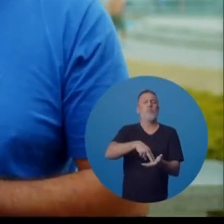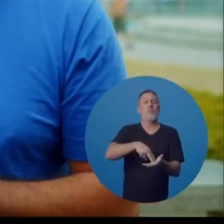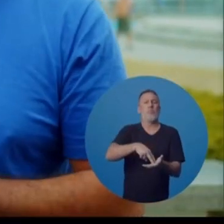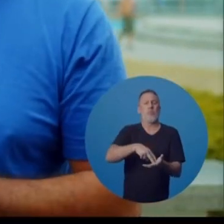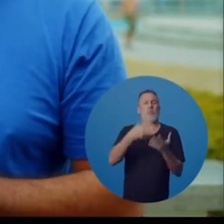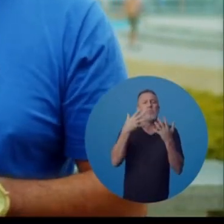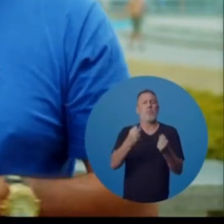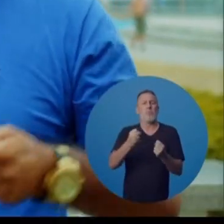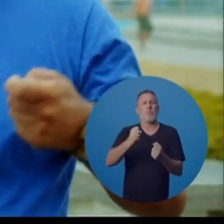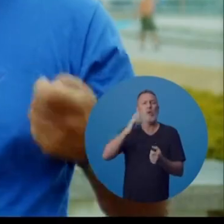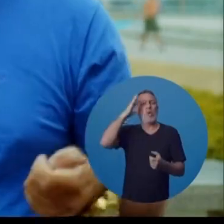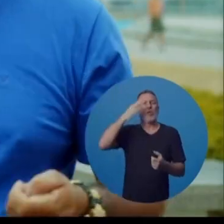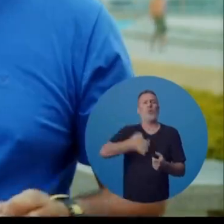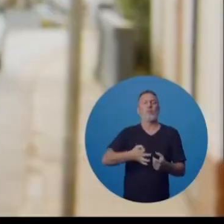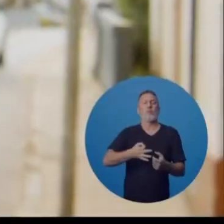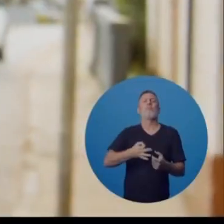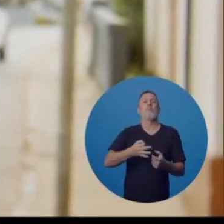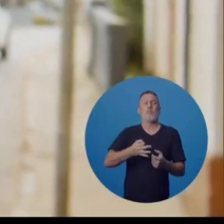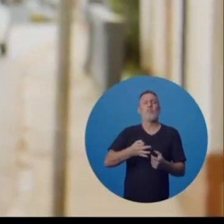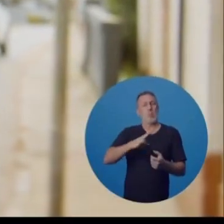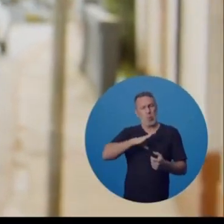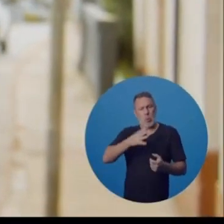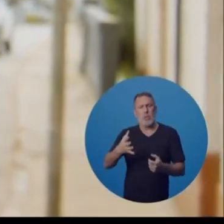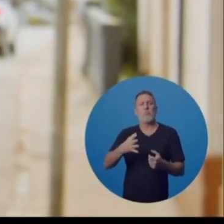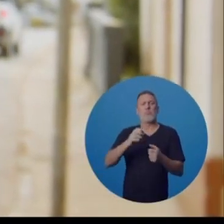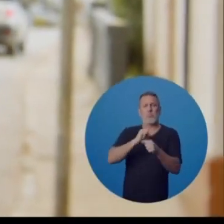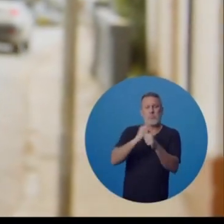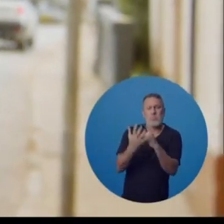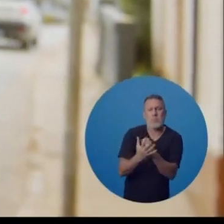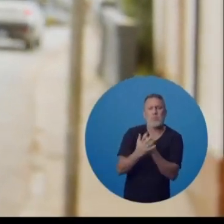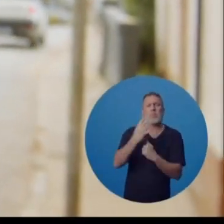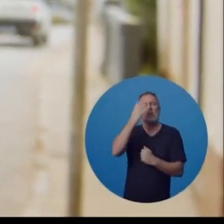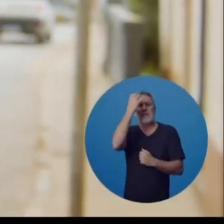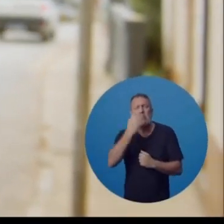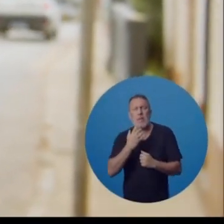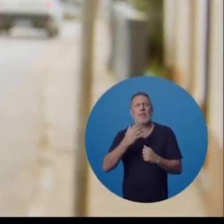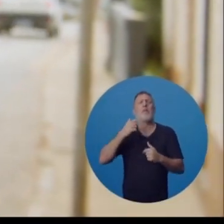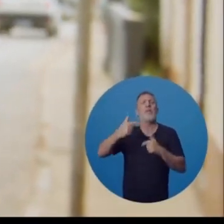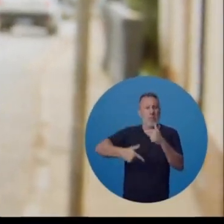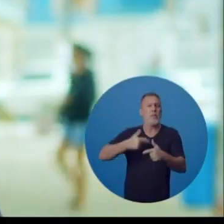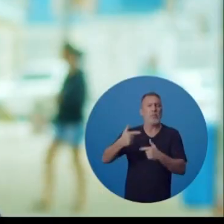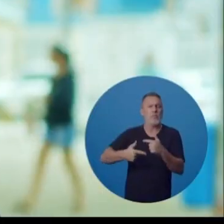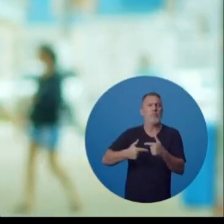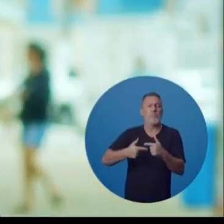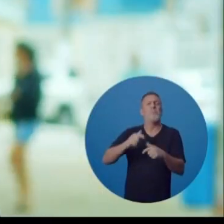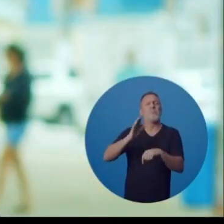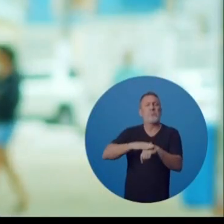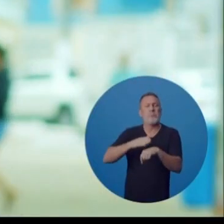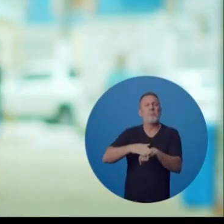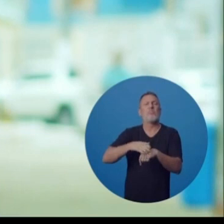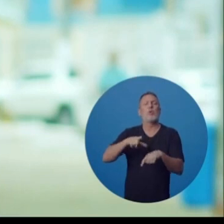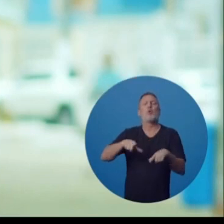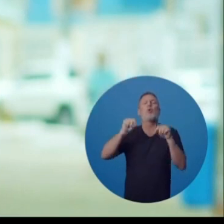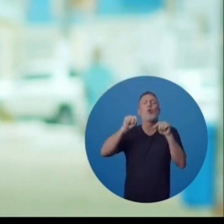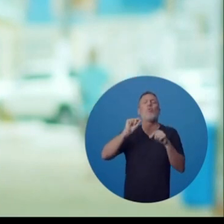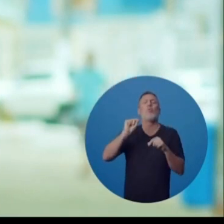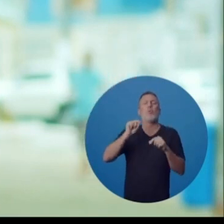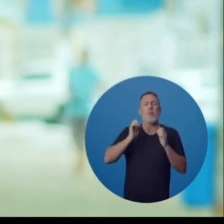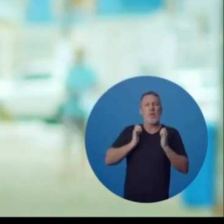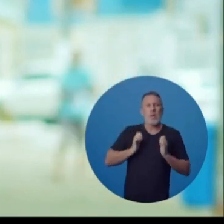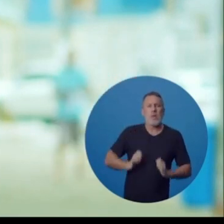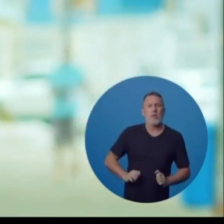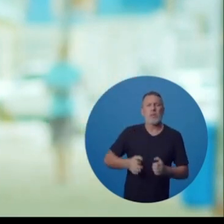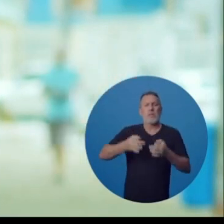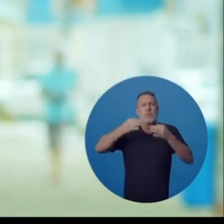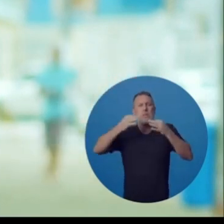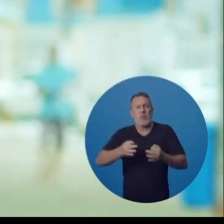Casa Grande estava ali para tomar a decisão certa. Partiu para cima e enfrentou a pandemia com seriedade e com o trabalho. Ele foi muito sensato, ele foi uma